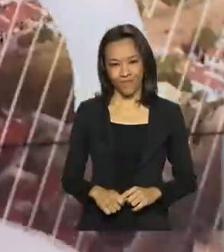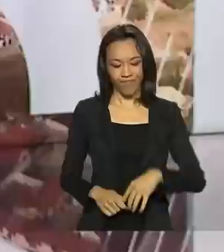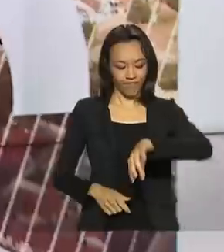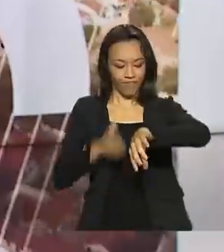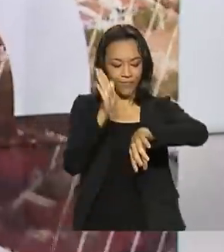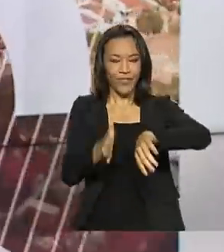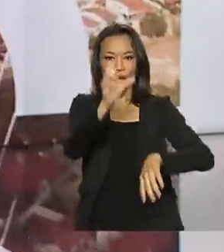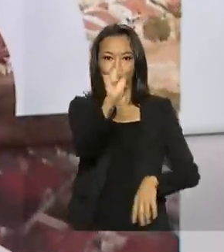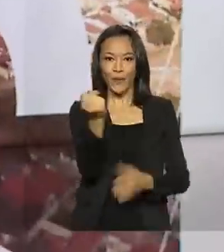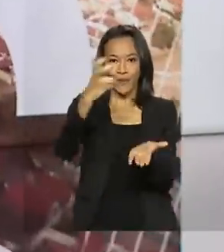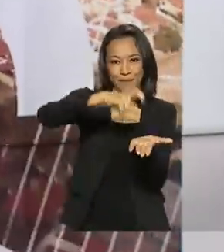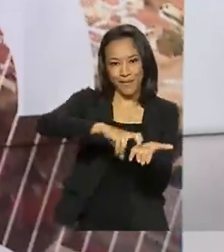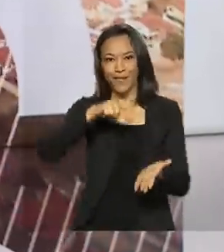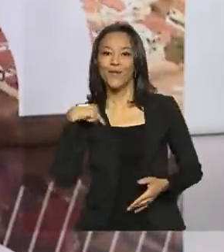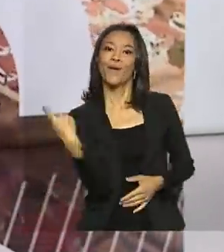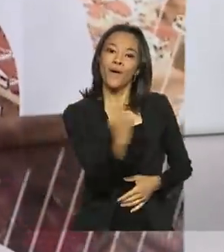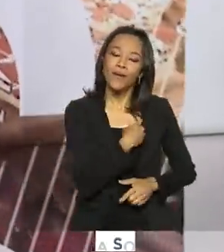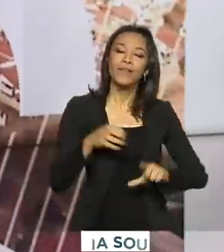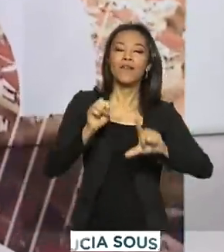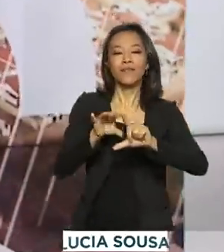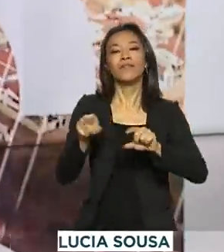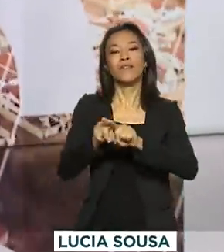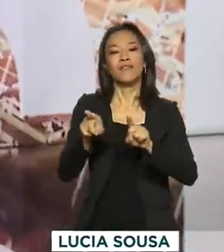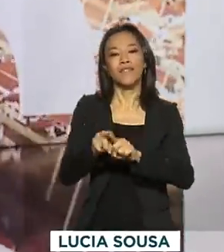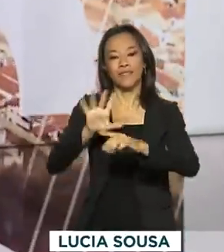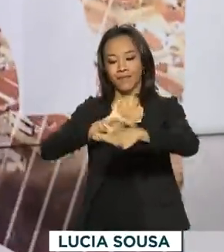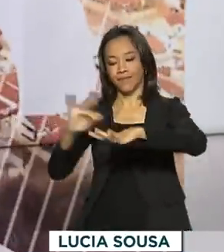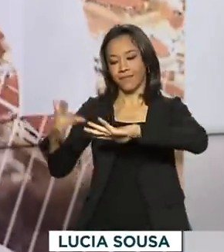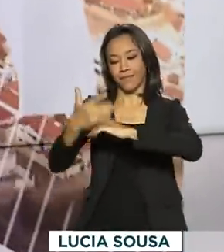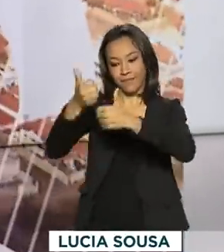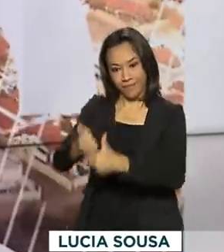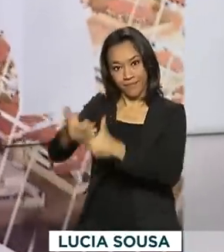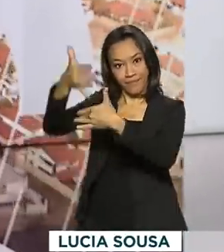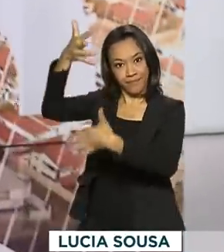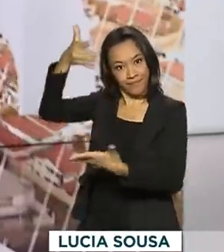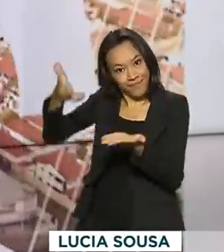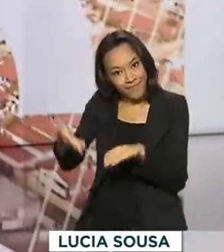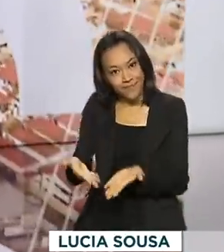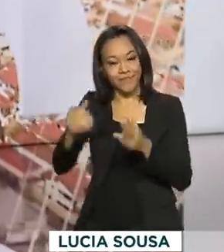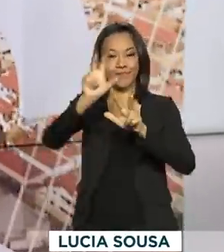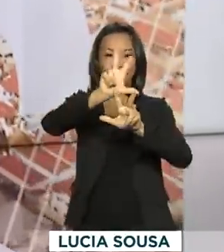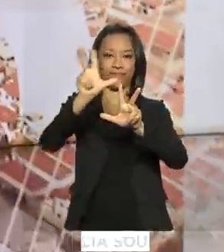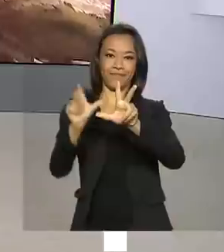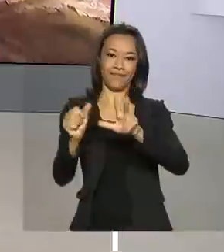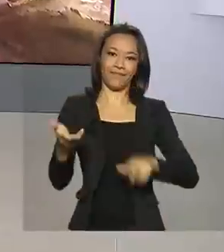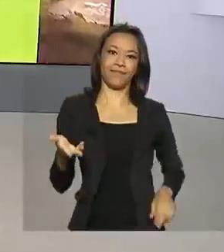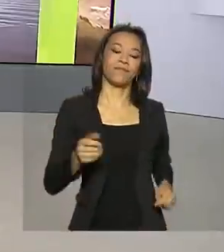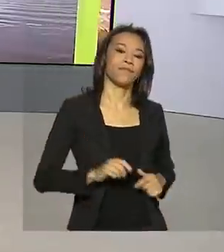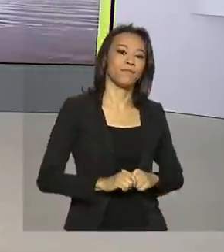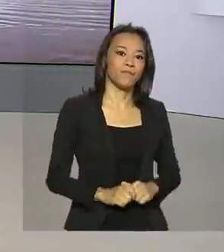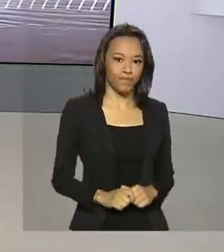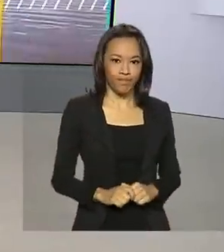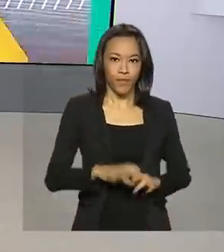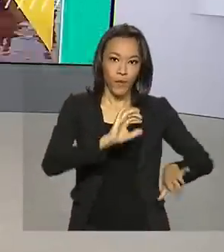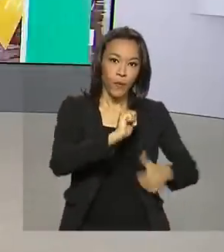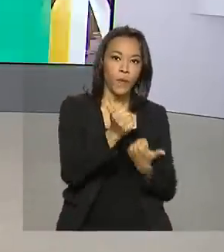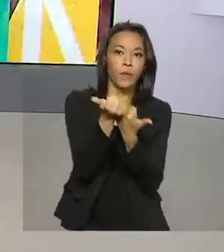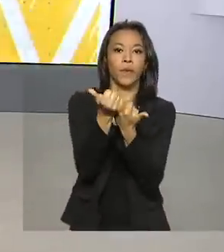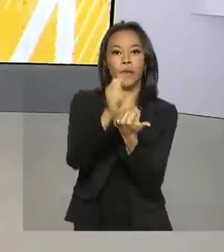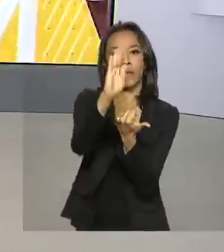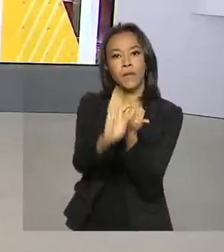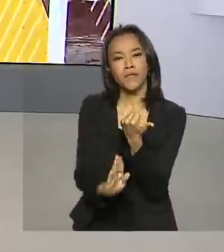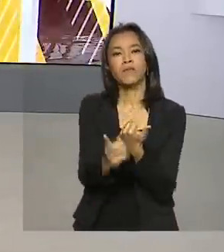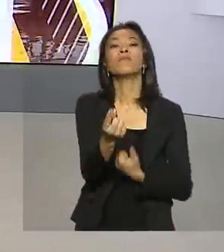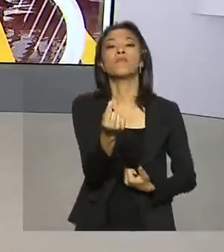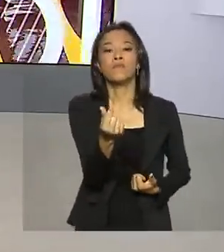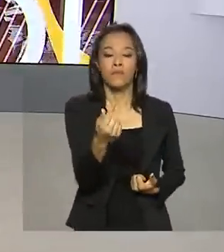8 horas da manhã, estamos ao vivo também pelas redes sociais da TV Brasil. O Auxílio Brasil de